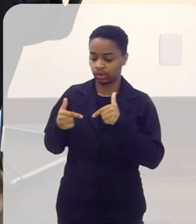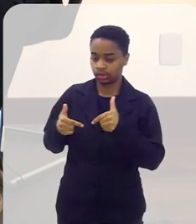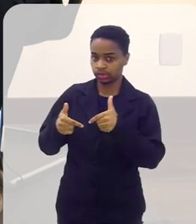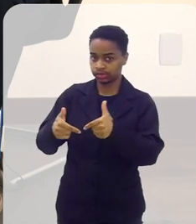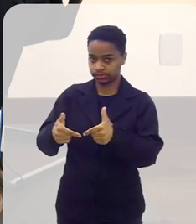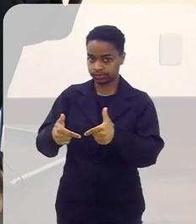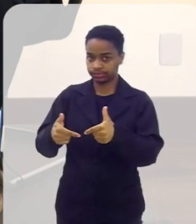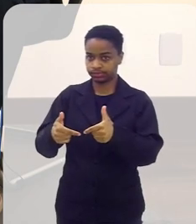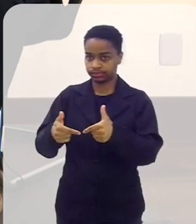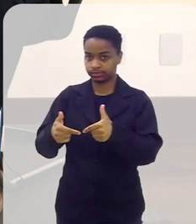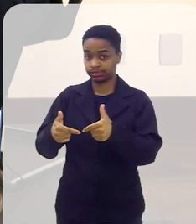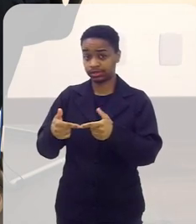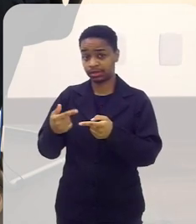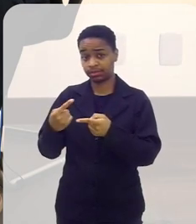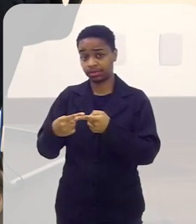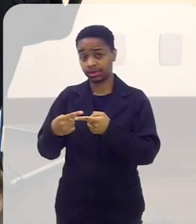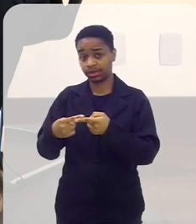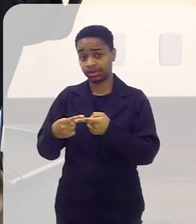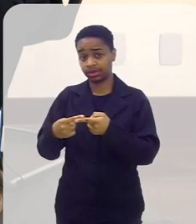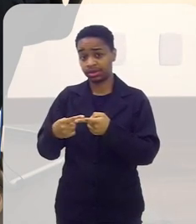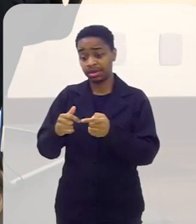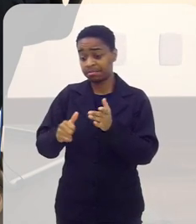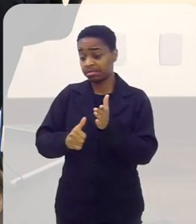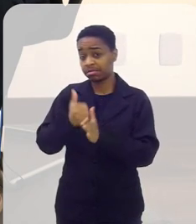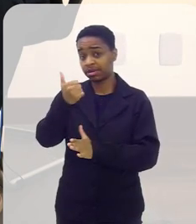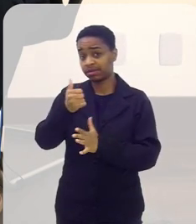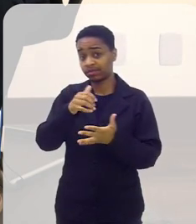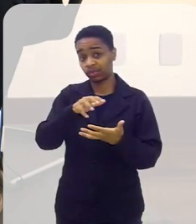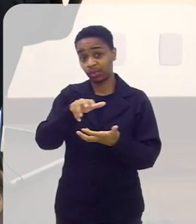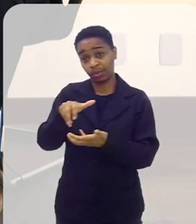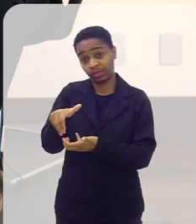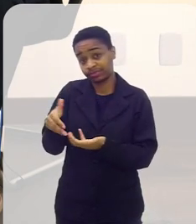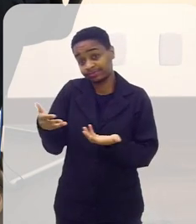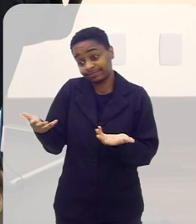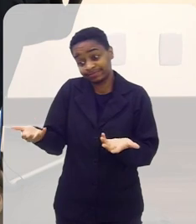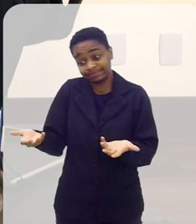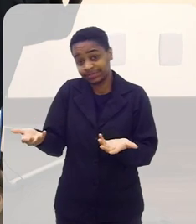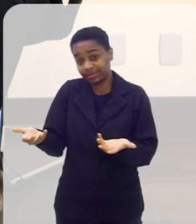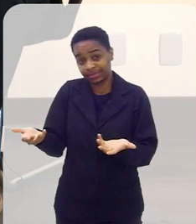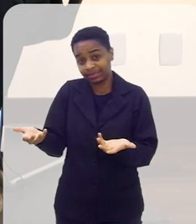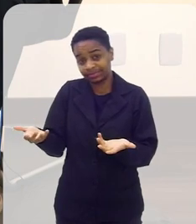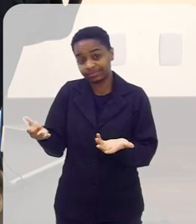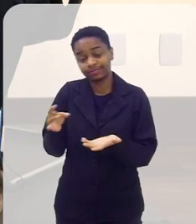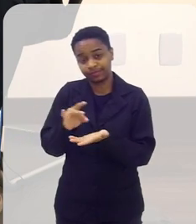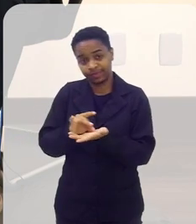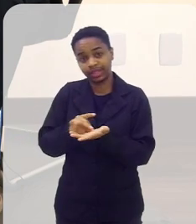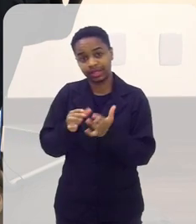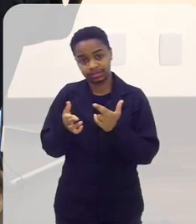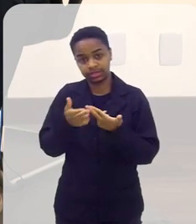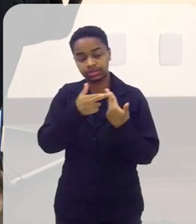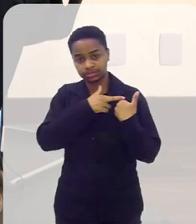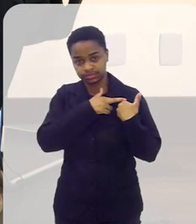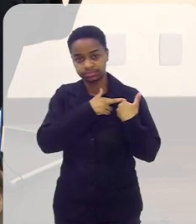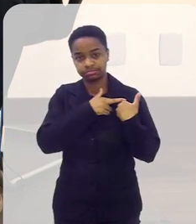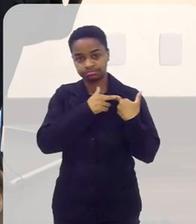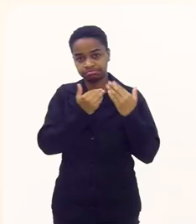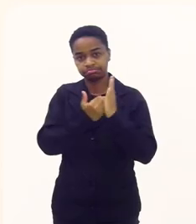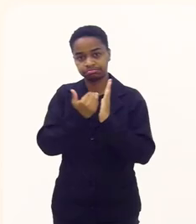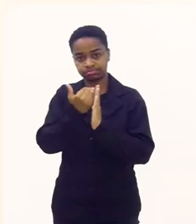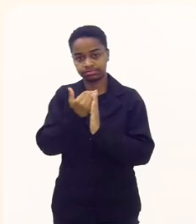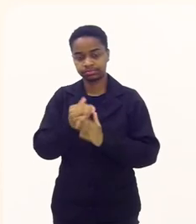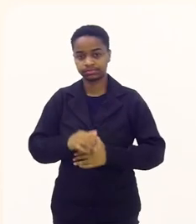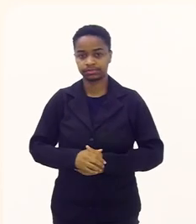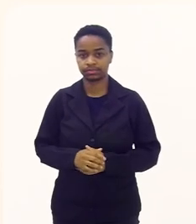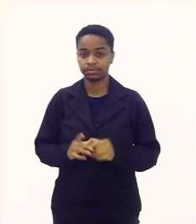o que nós vamos fazer com certeza porque é o primeiro do mundo então é uma